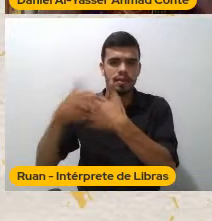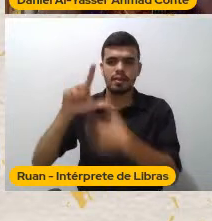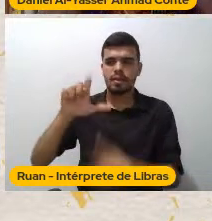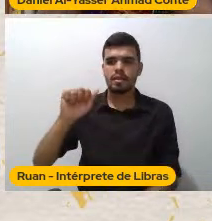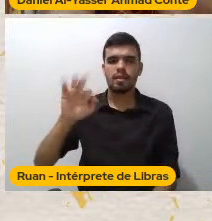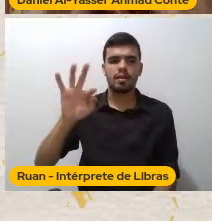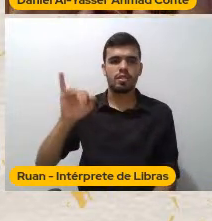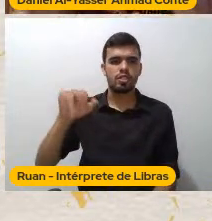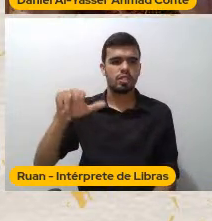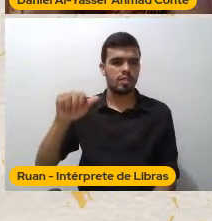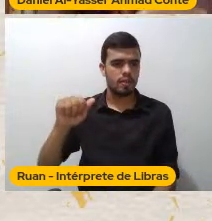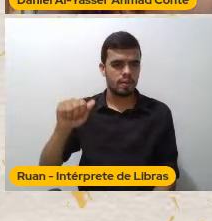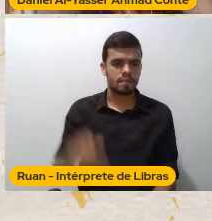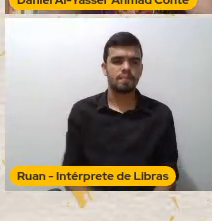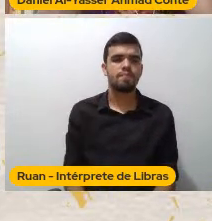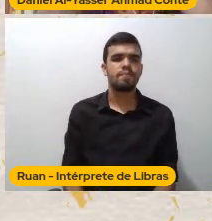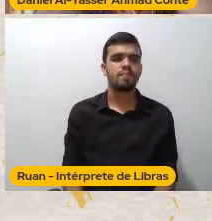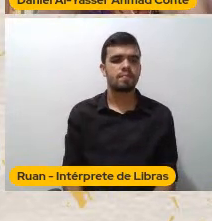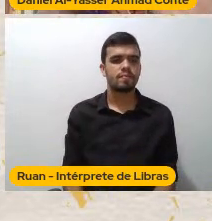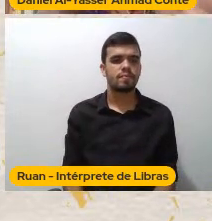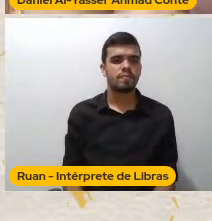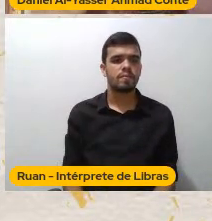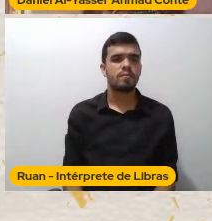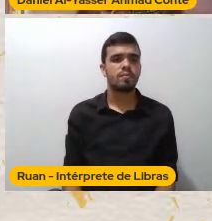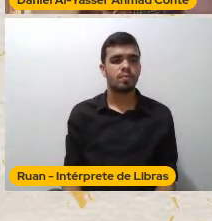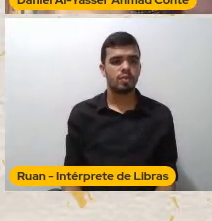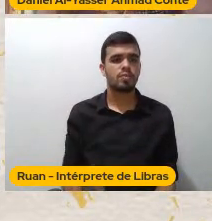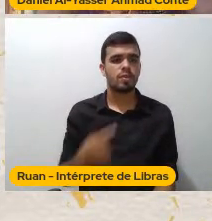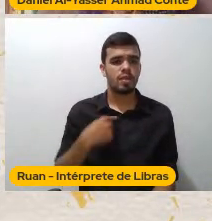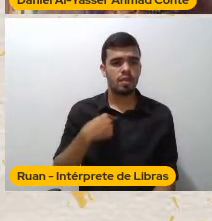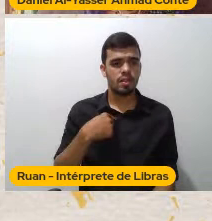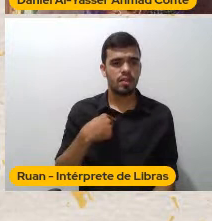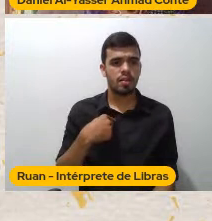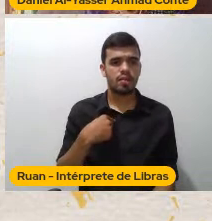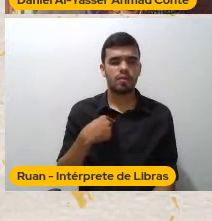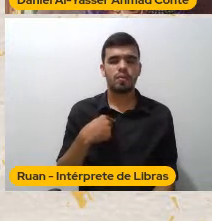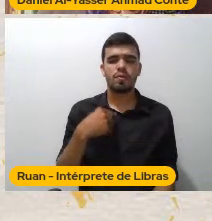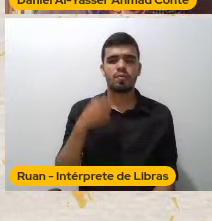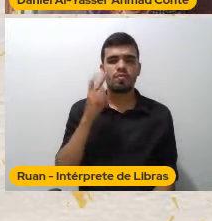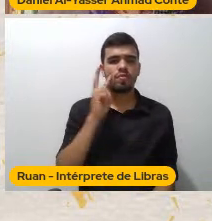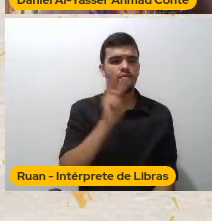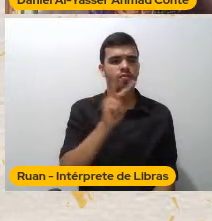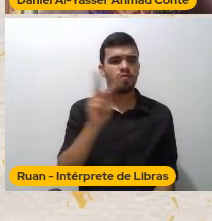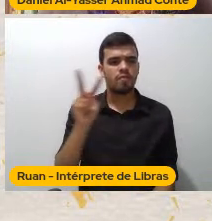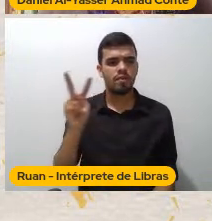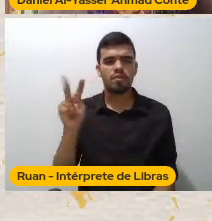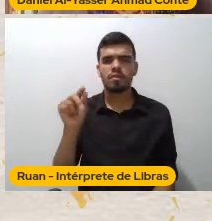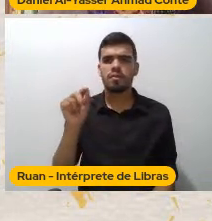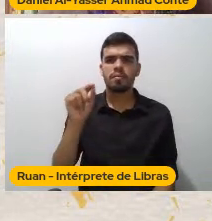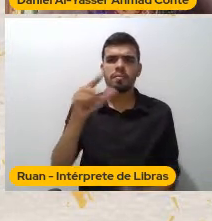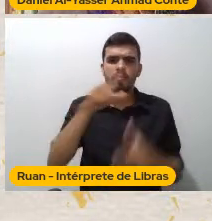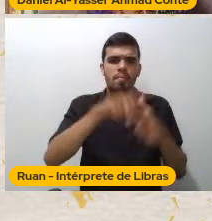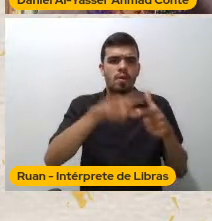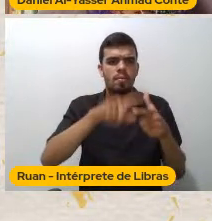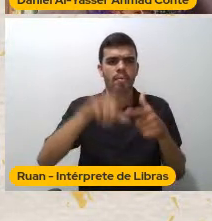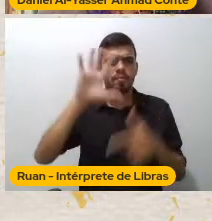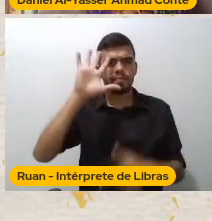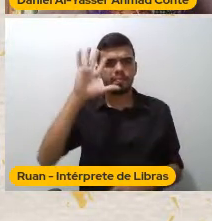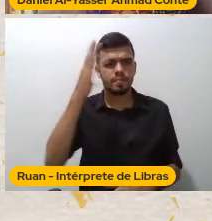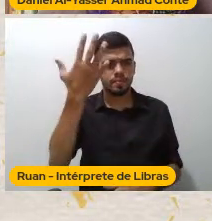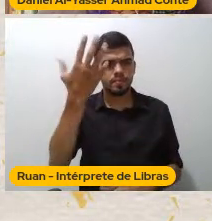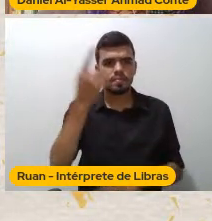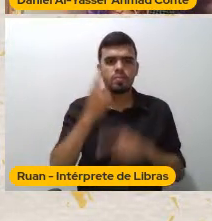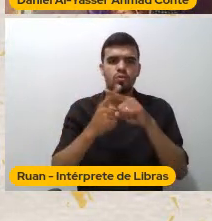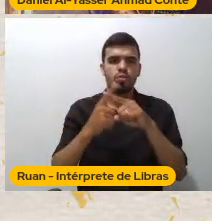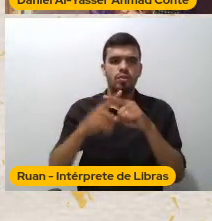o outro Eu complexifico o outro E eu soluciono O problema do outro Porque a Europa Apareceu sempre